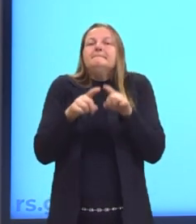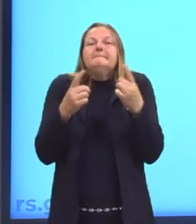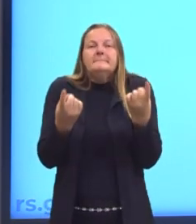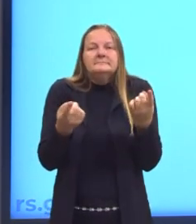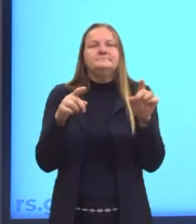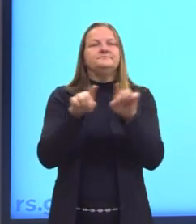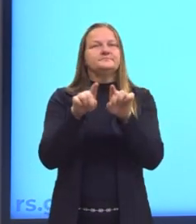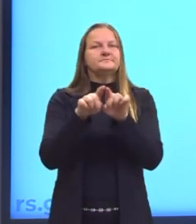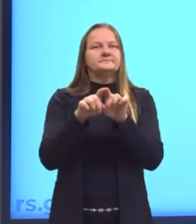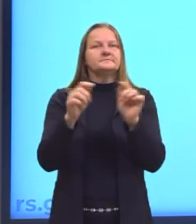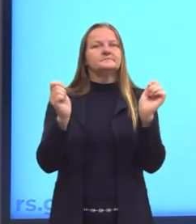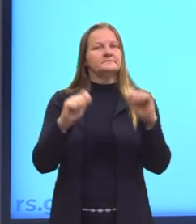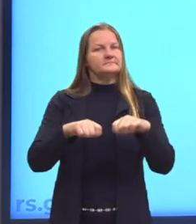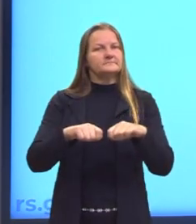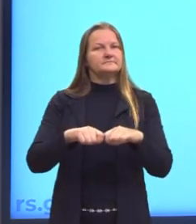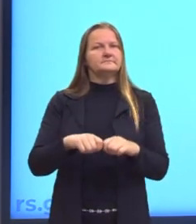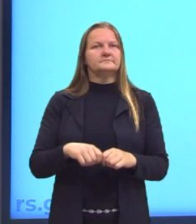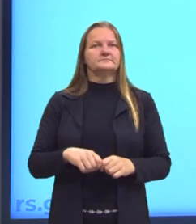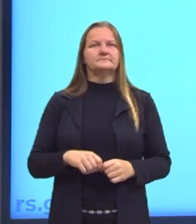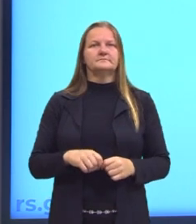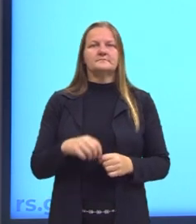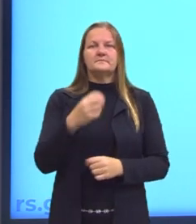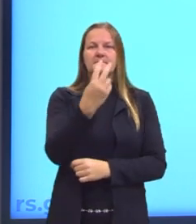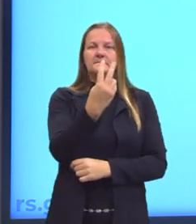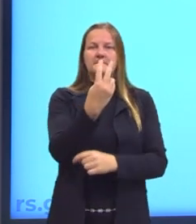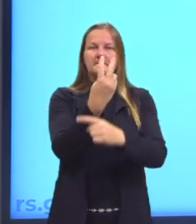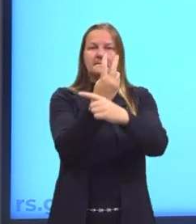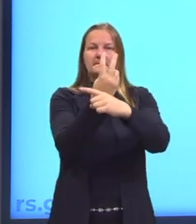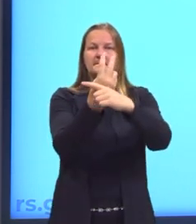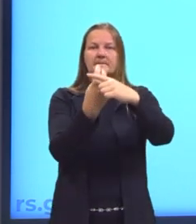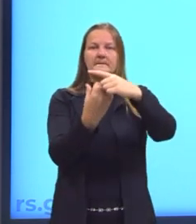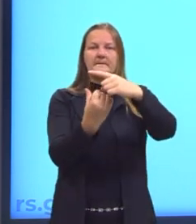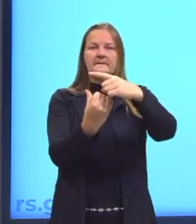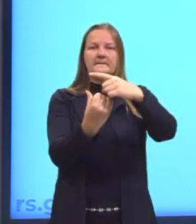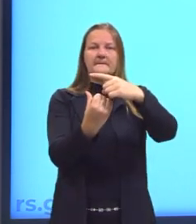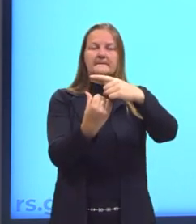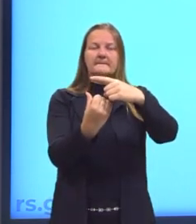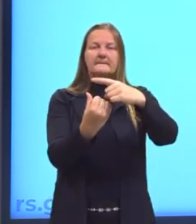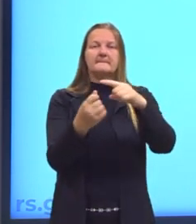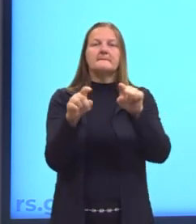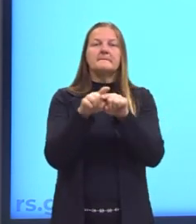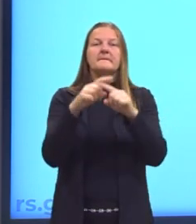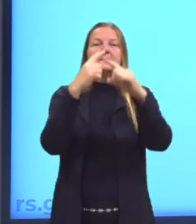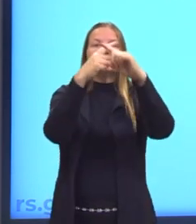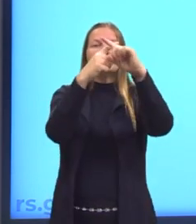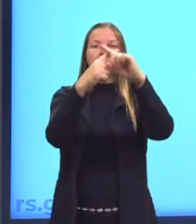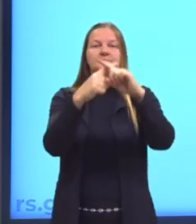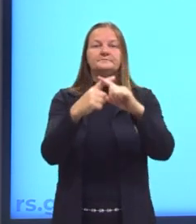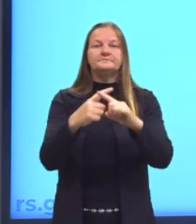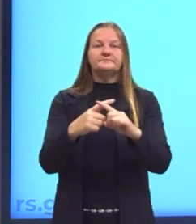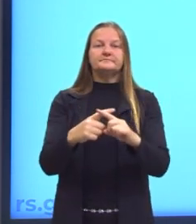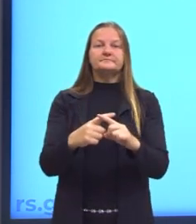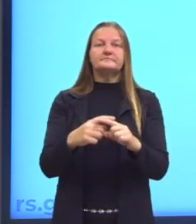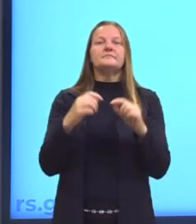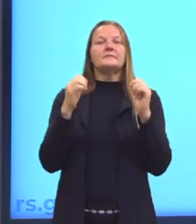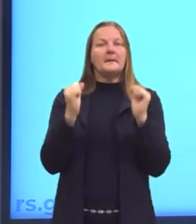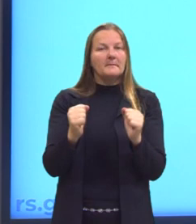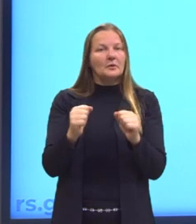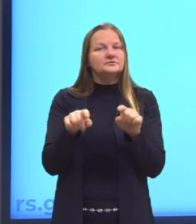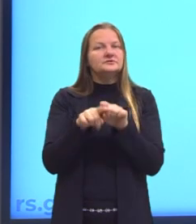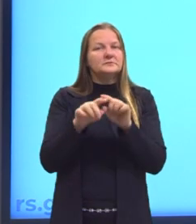também se a gente observar, o 2 e o 6, eles fazem parte da tabuada do 2. Então eu posso